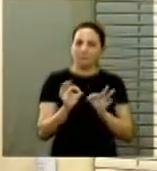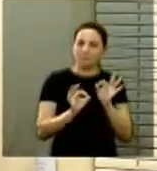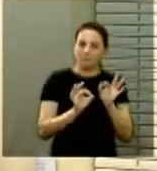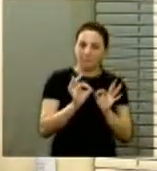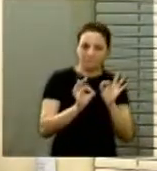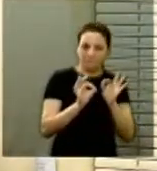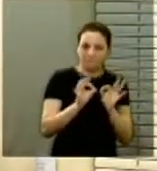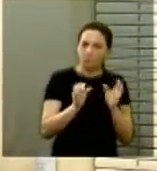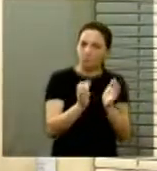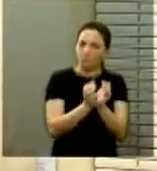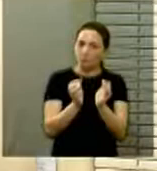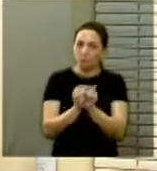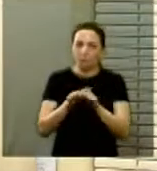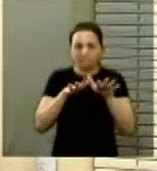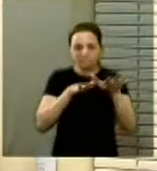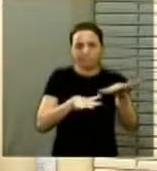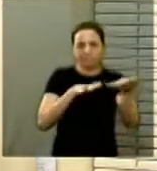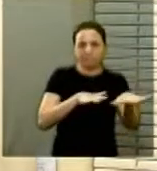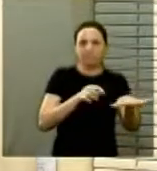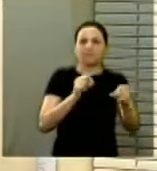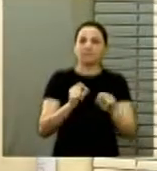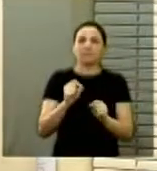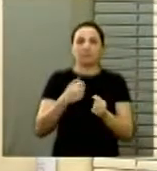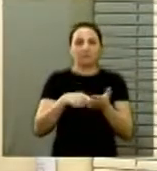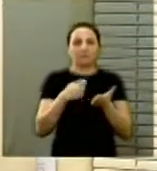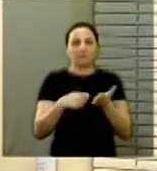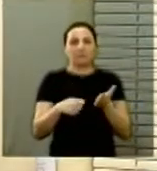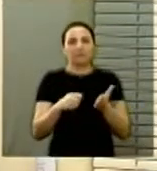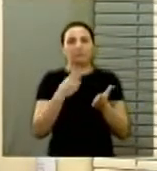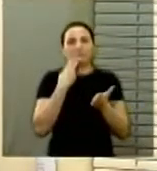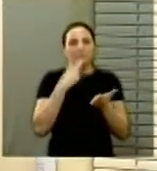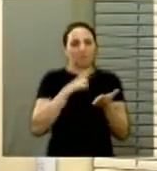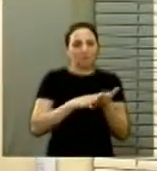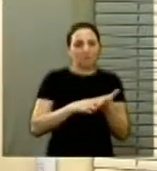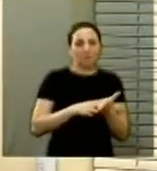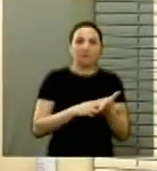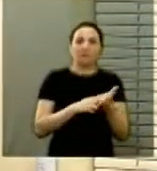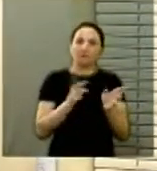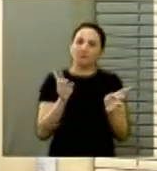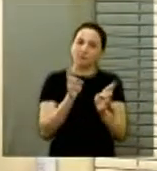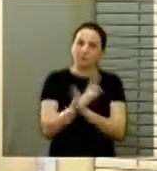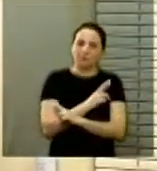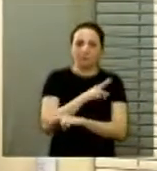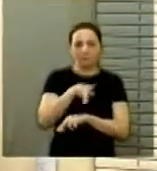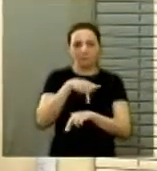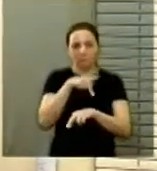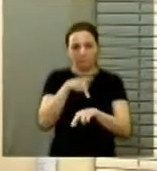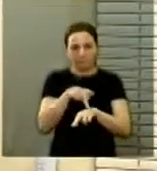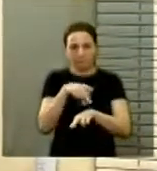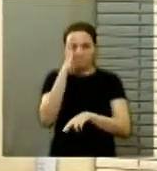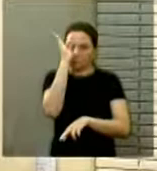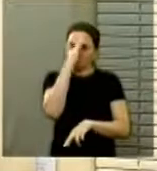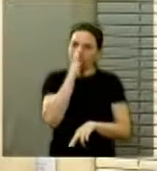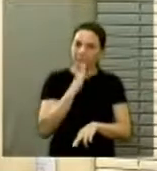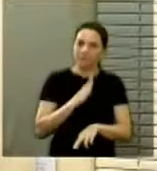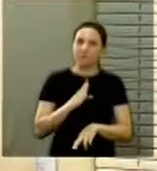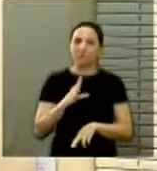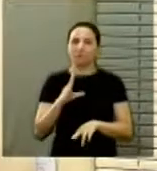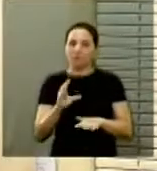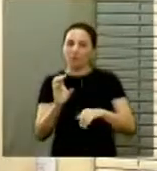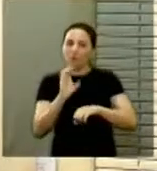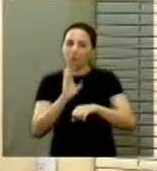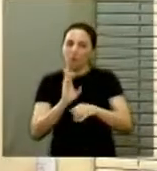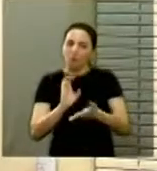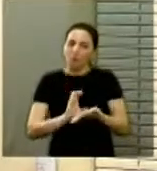organizações, grupos, movimentos que assinam a Carta e que compõem essa rede nacional, entre elas os SEDECAs, que são os Conselhos